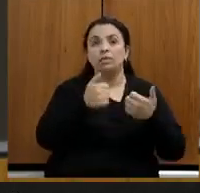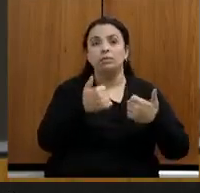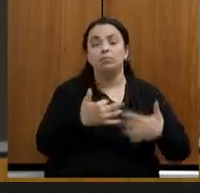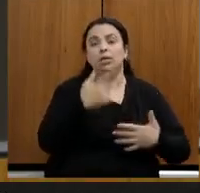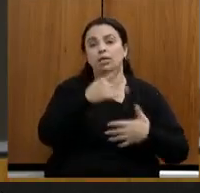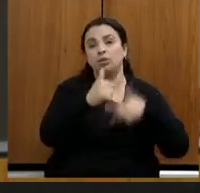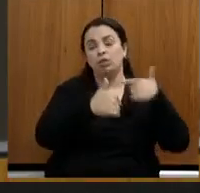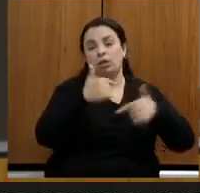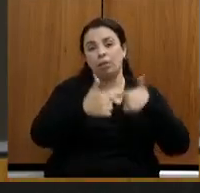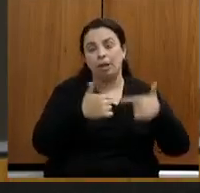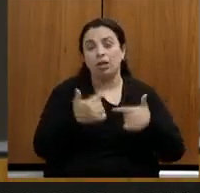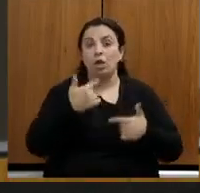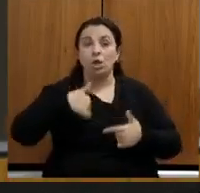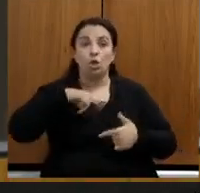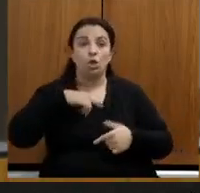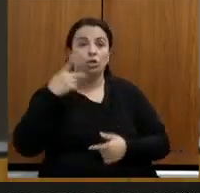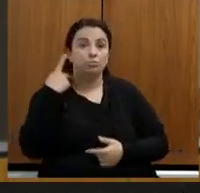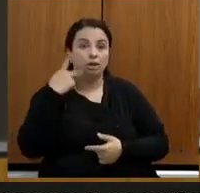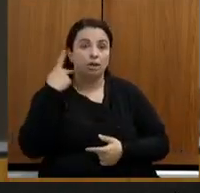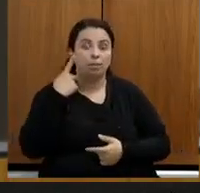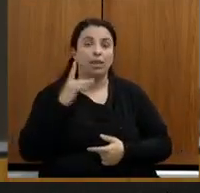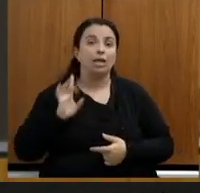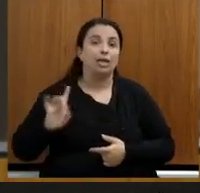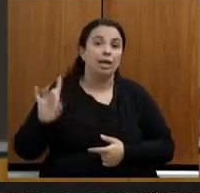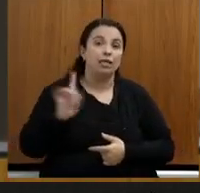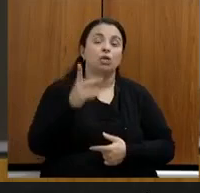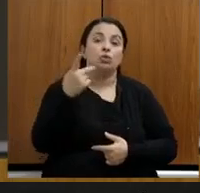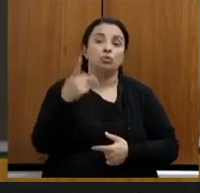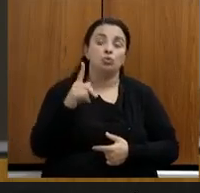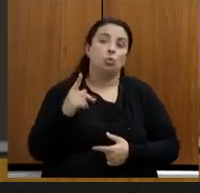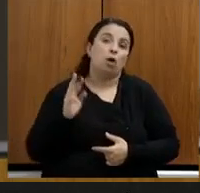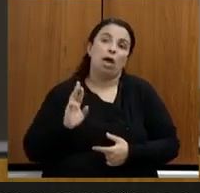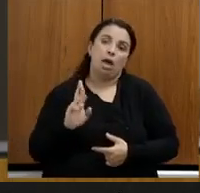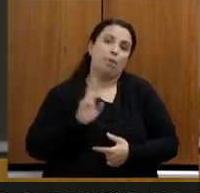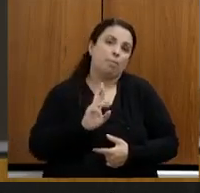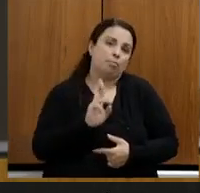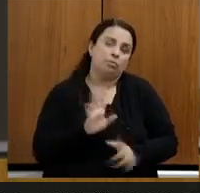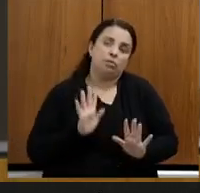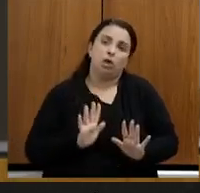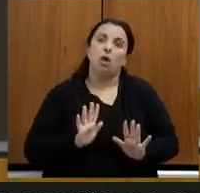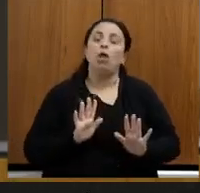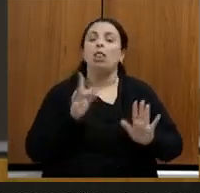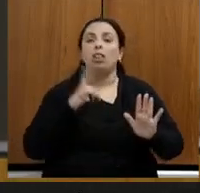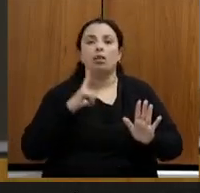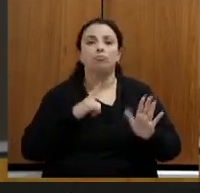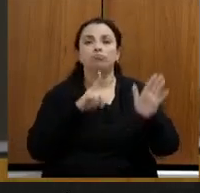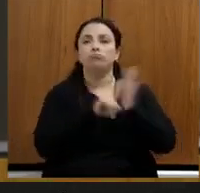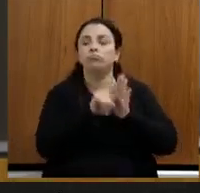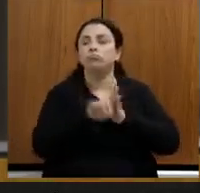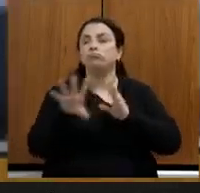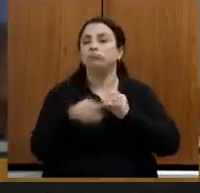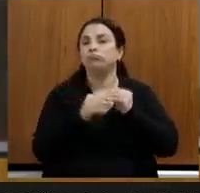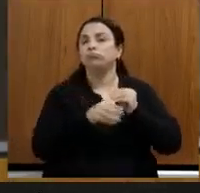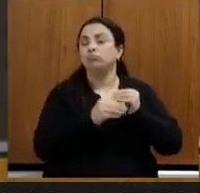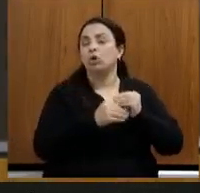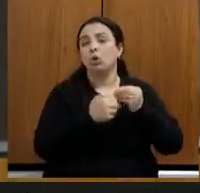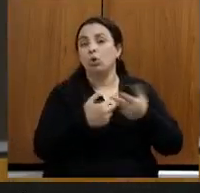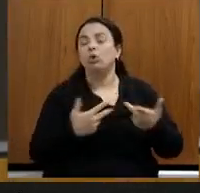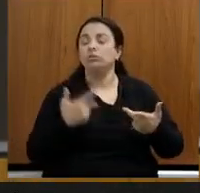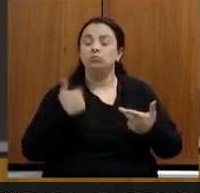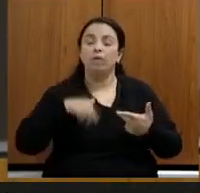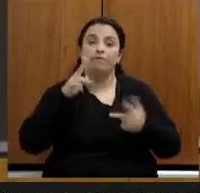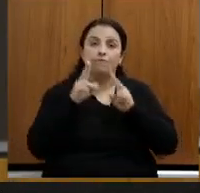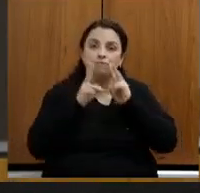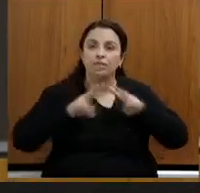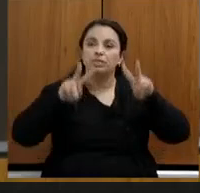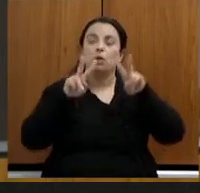e nós parlamentares cada um do seu lugar de representatividade traz elementos que na nossa visão são pertinentes a visão